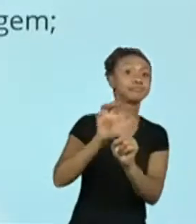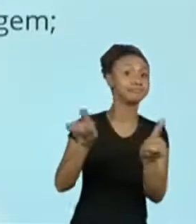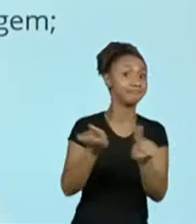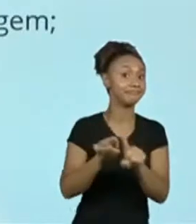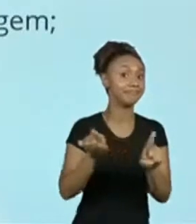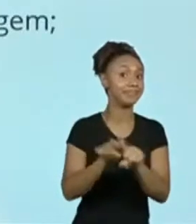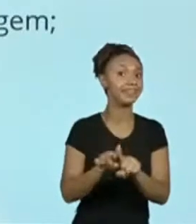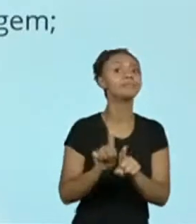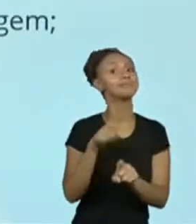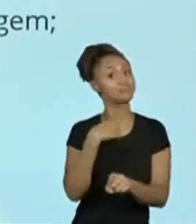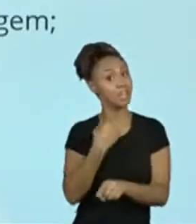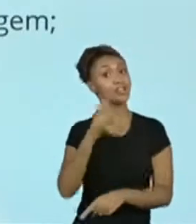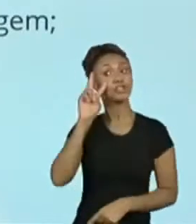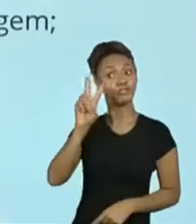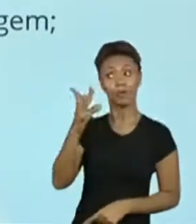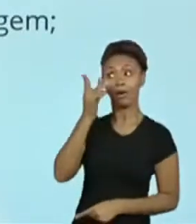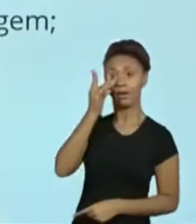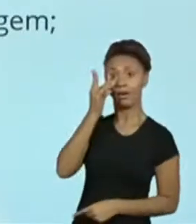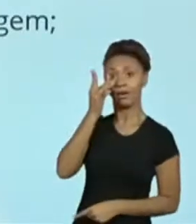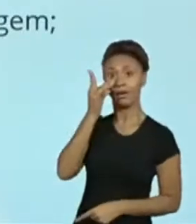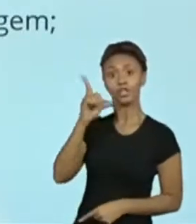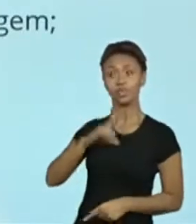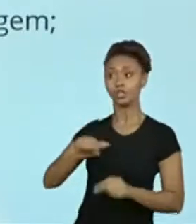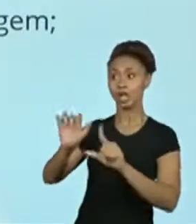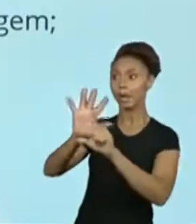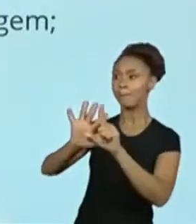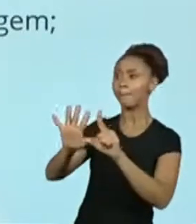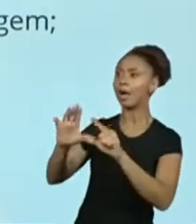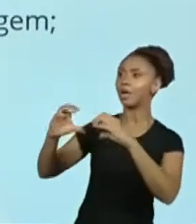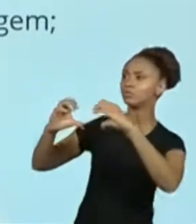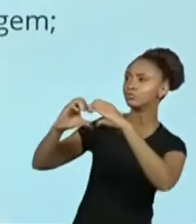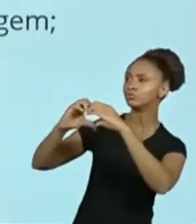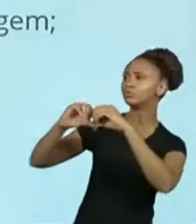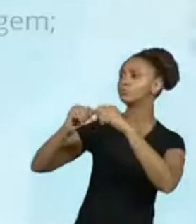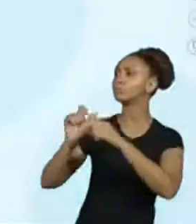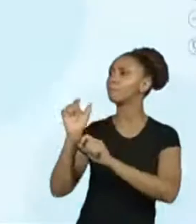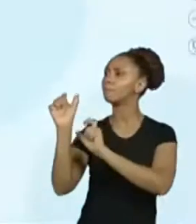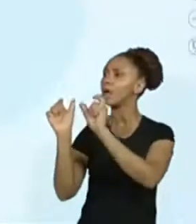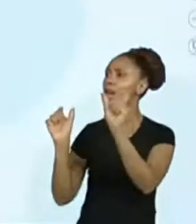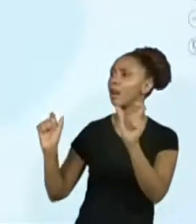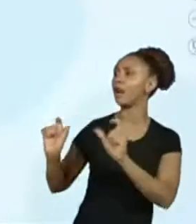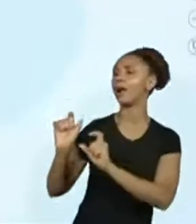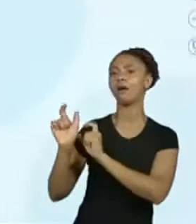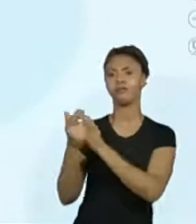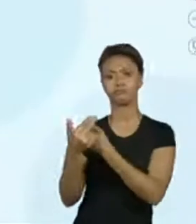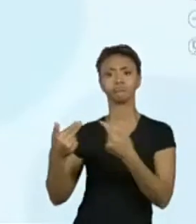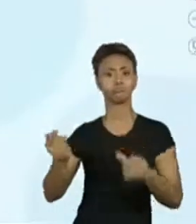vimos, tanto imagens, quanto a posição das palavras, o próprio formato.